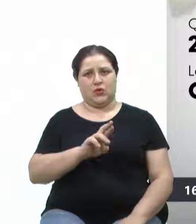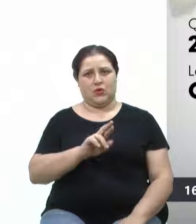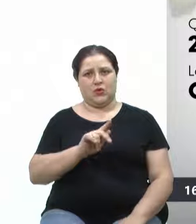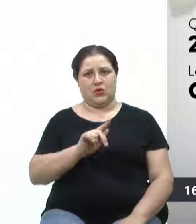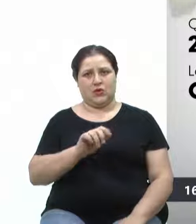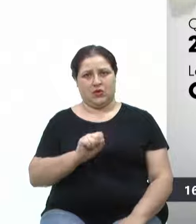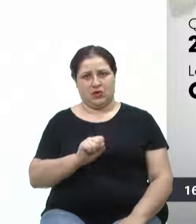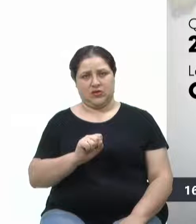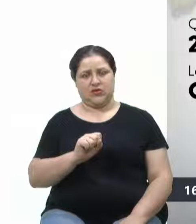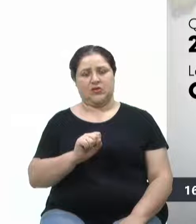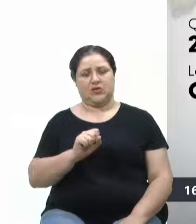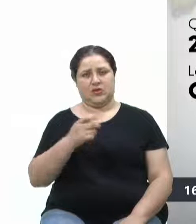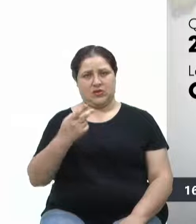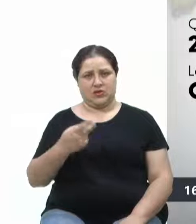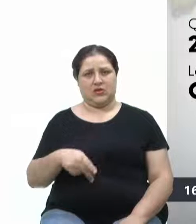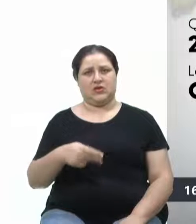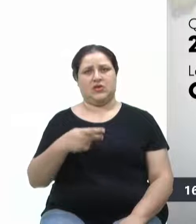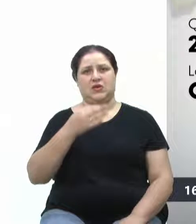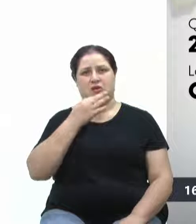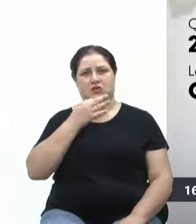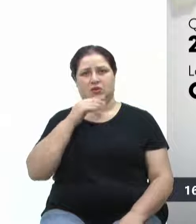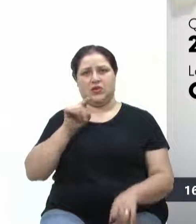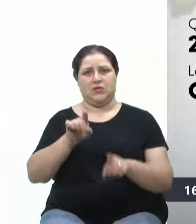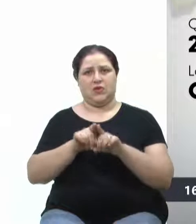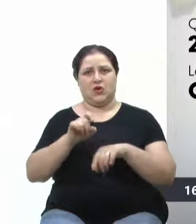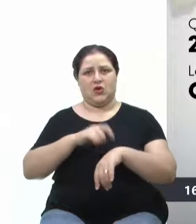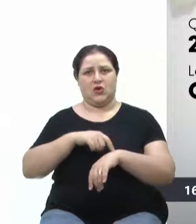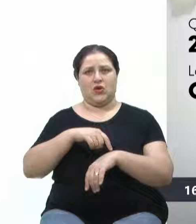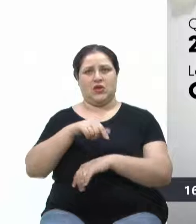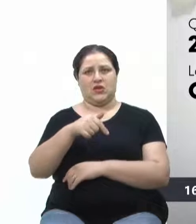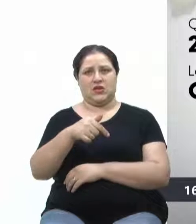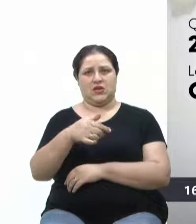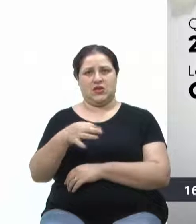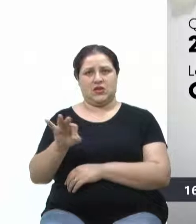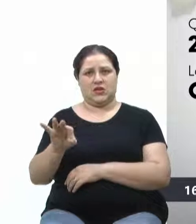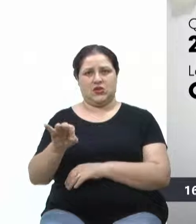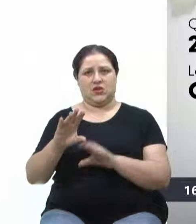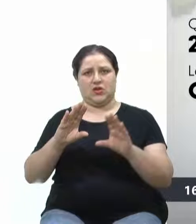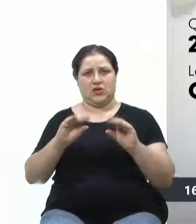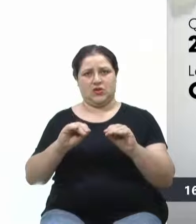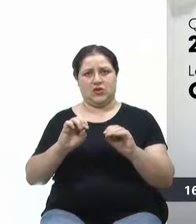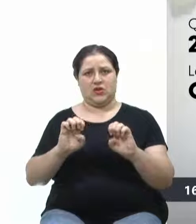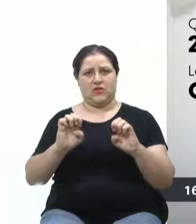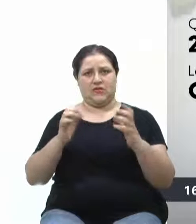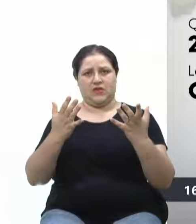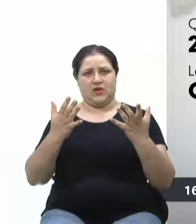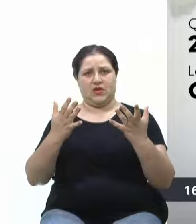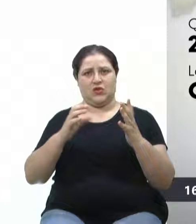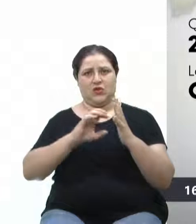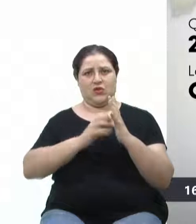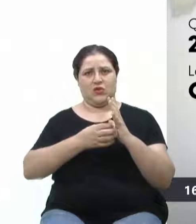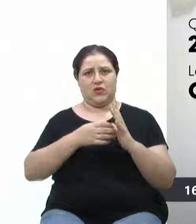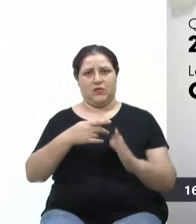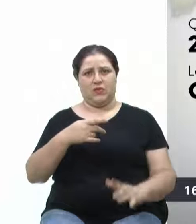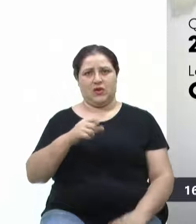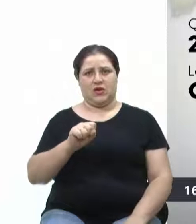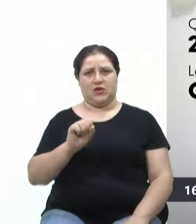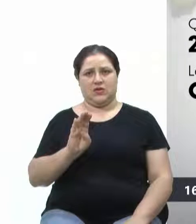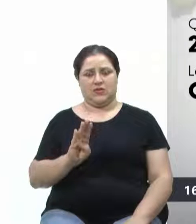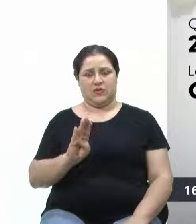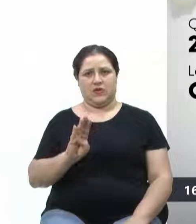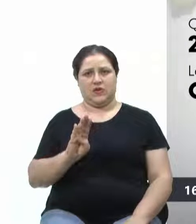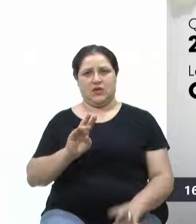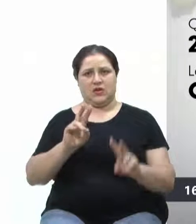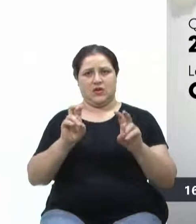19h, ele estará aqui nesta casa, no plenário, num evento organizado pelo PSB, com o tema